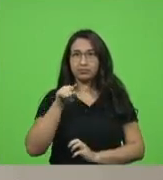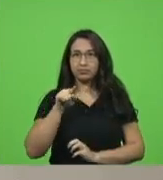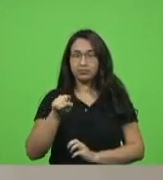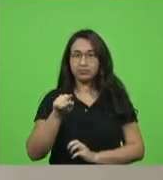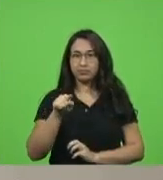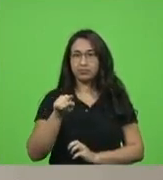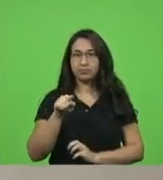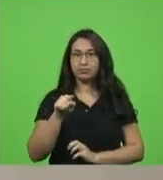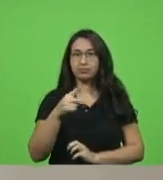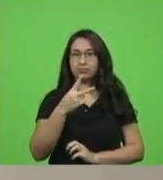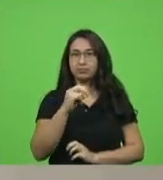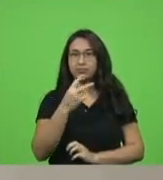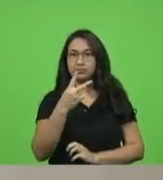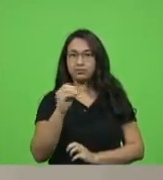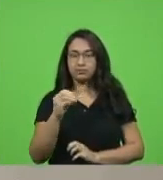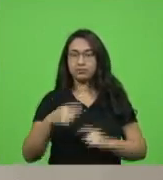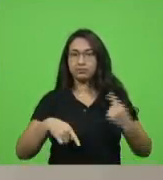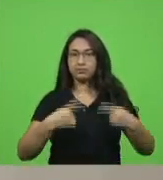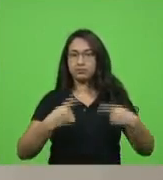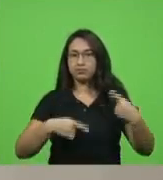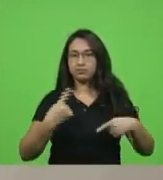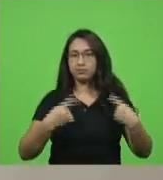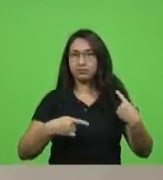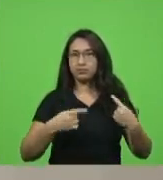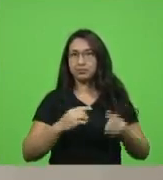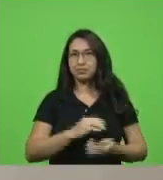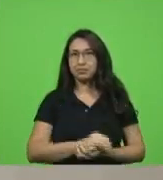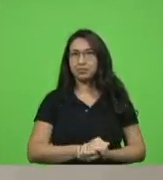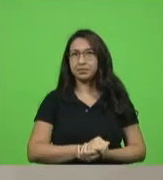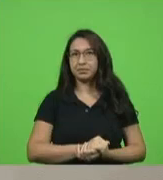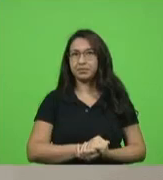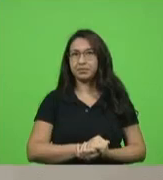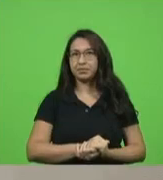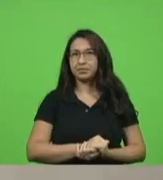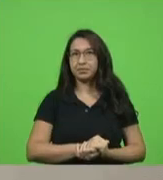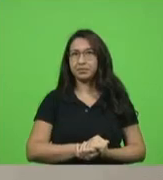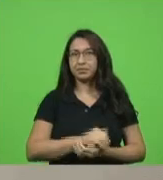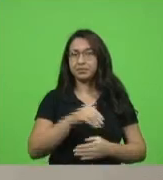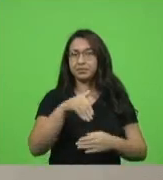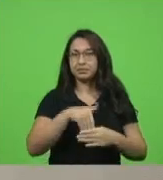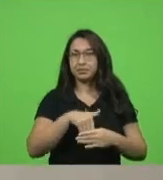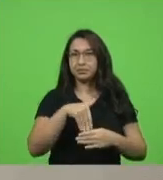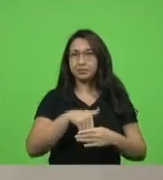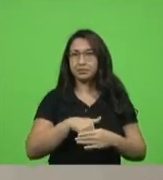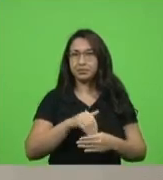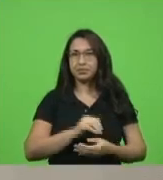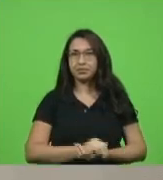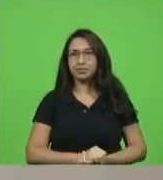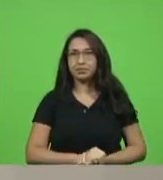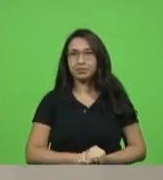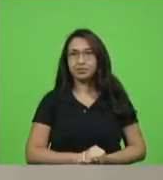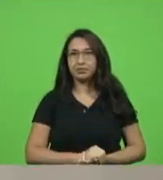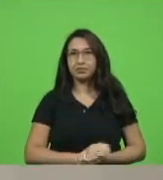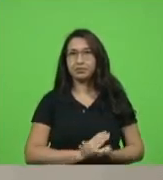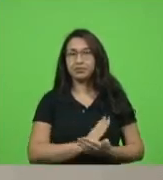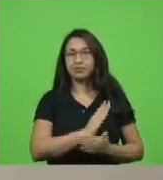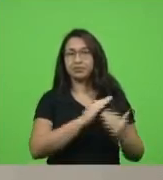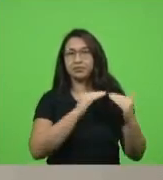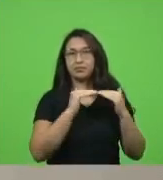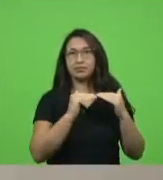em discussão não havendo quem queira discutir em votação deputados que aprovam permaneçam como se encontram aprovado por